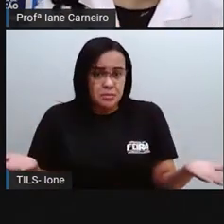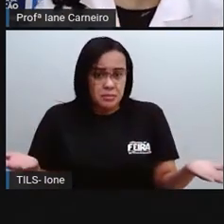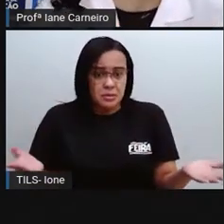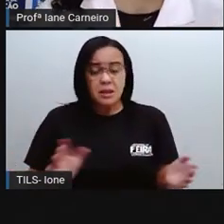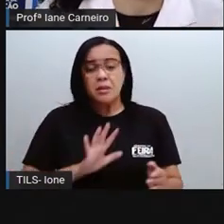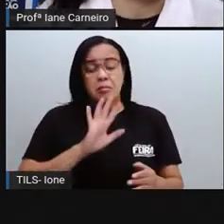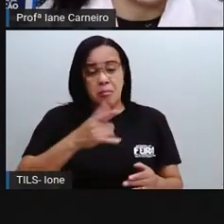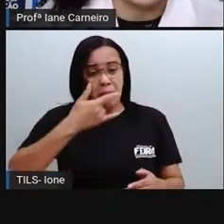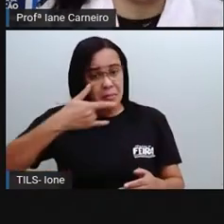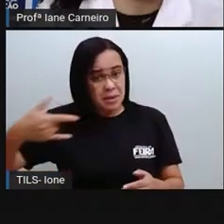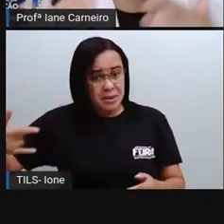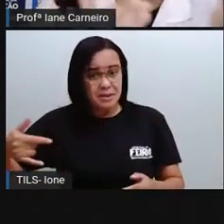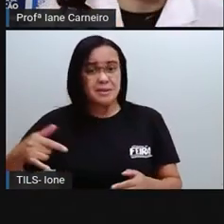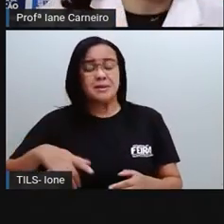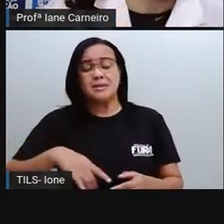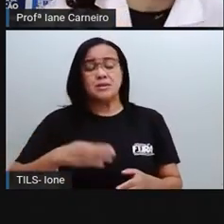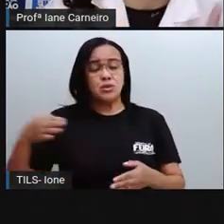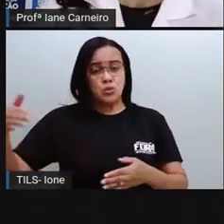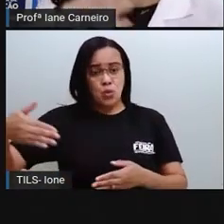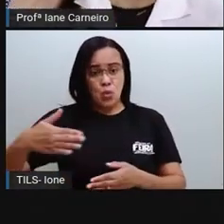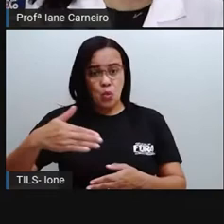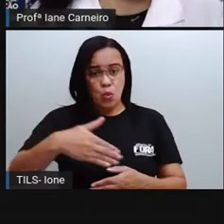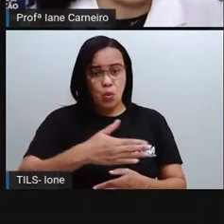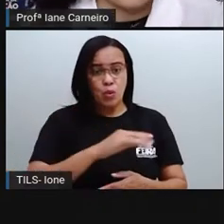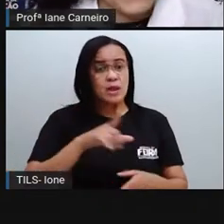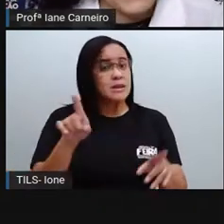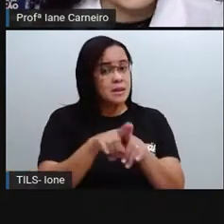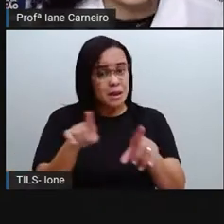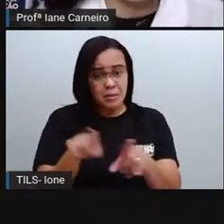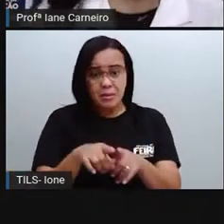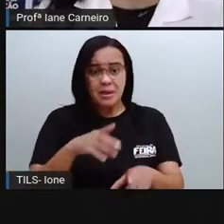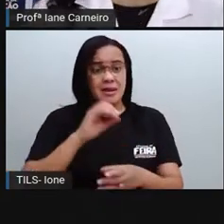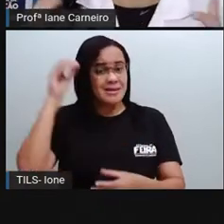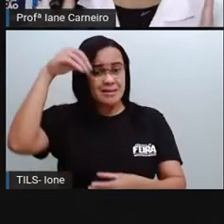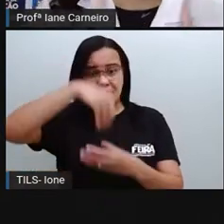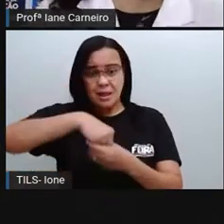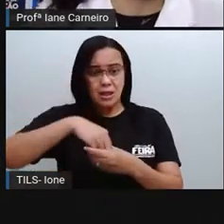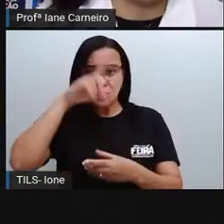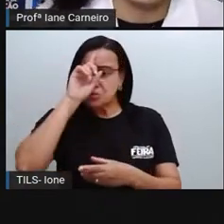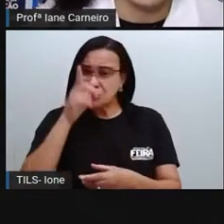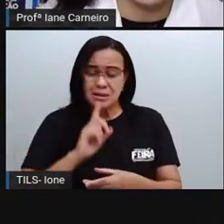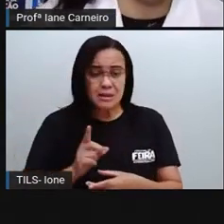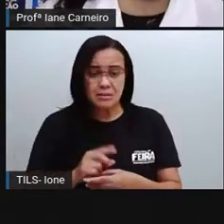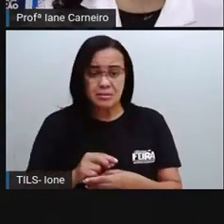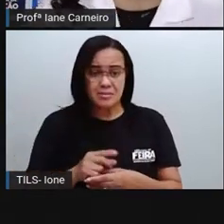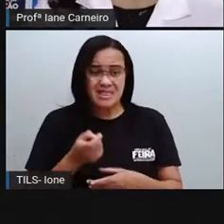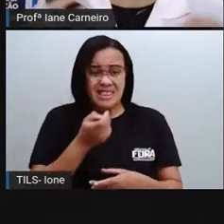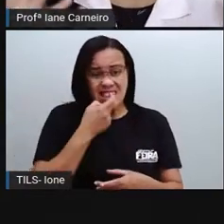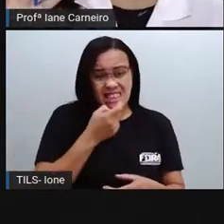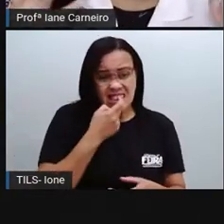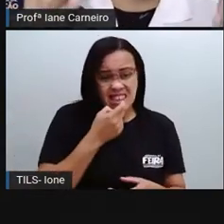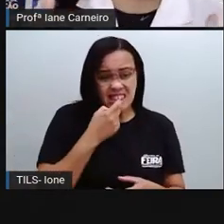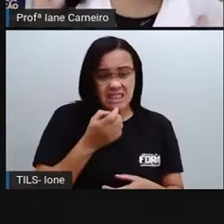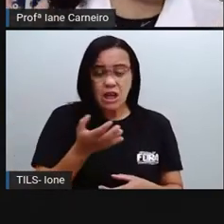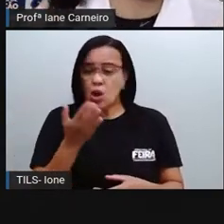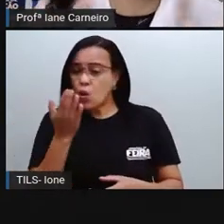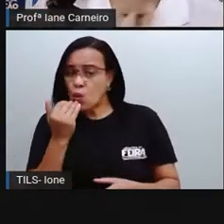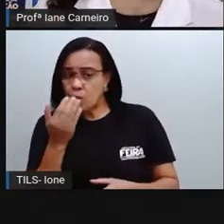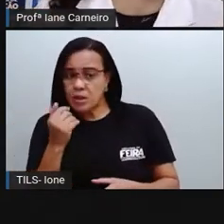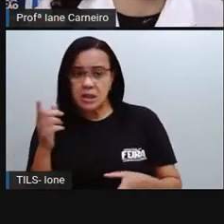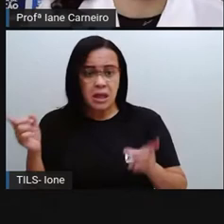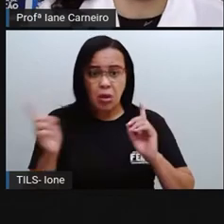eles não sabem identificar o que é plástico, o que é comida. Então, a gente vai ver daqui a pouco que a